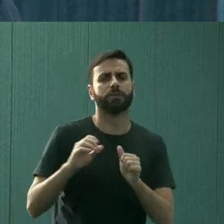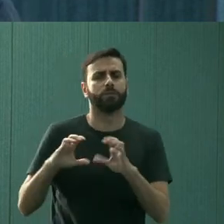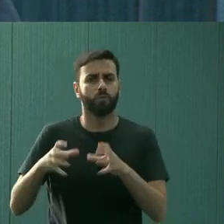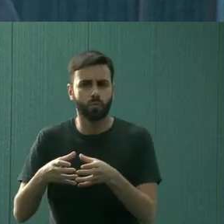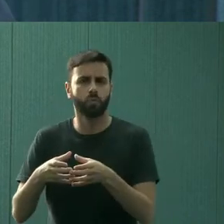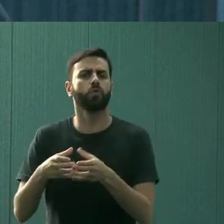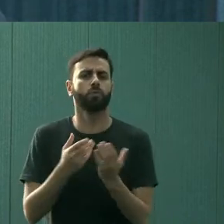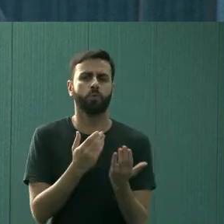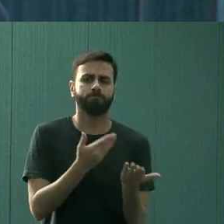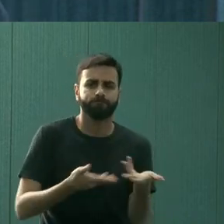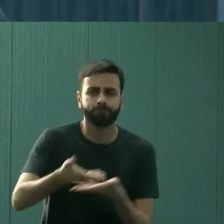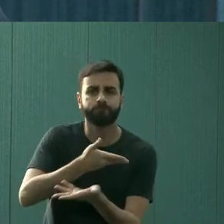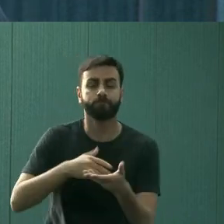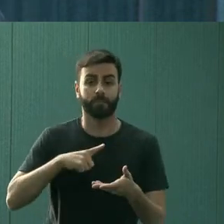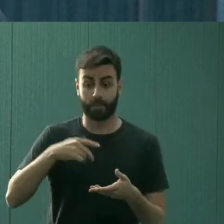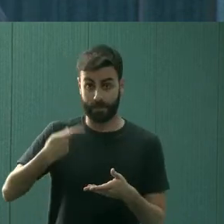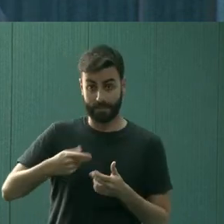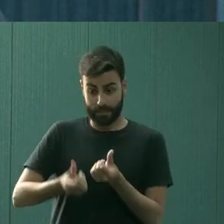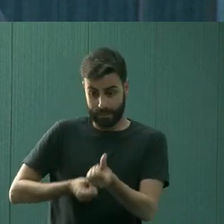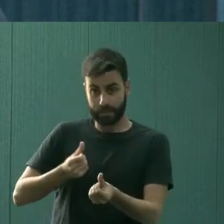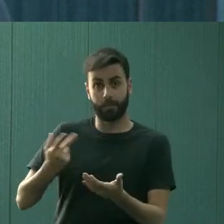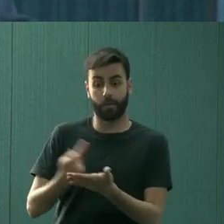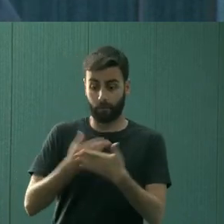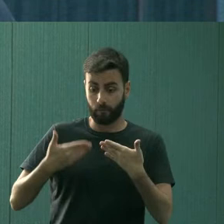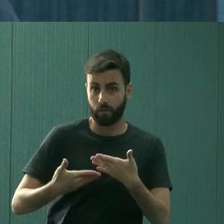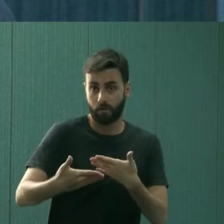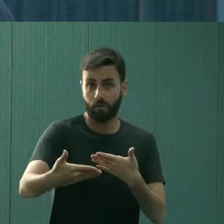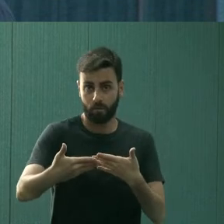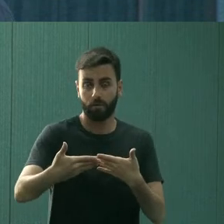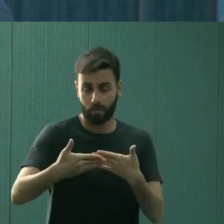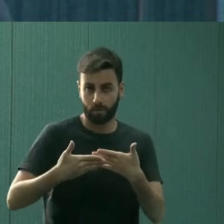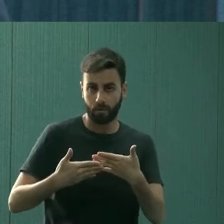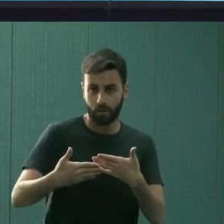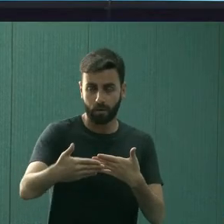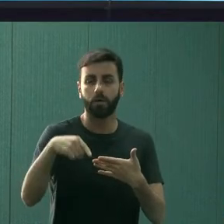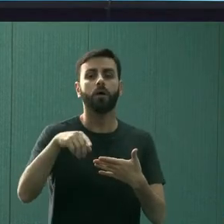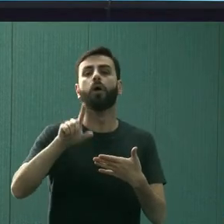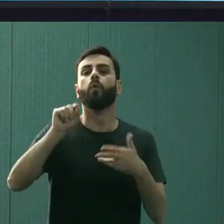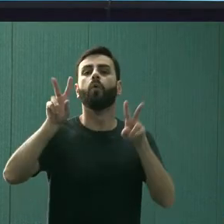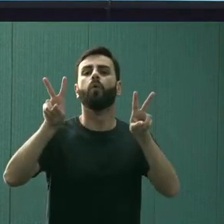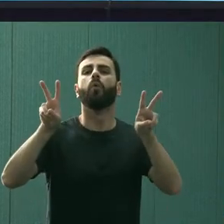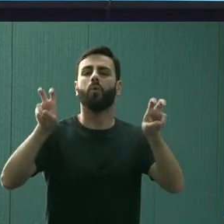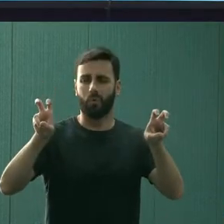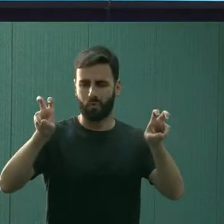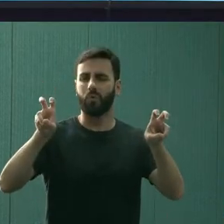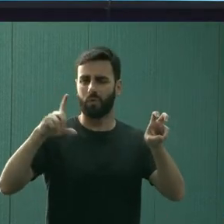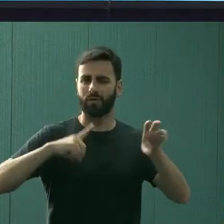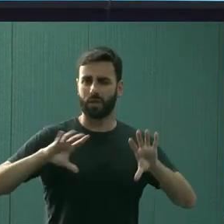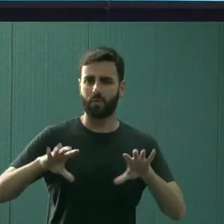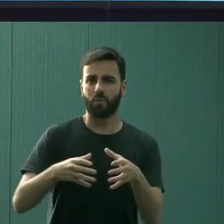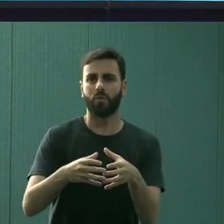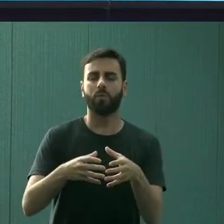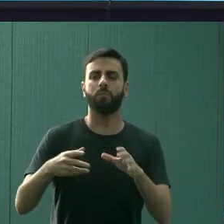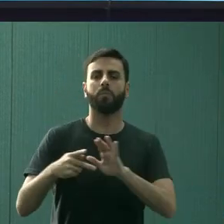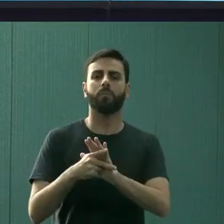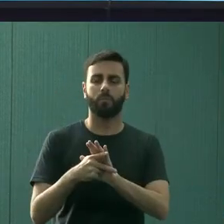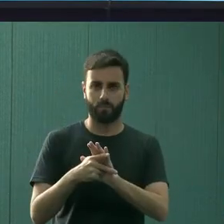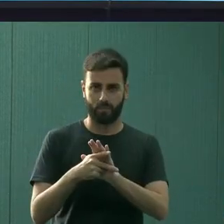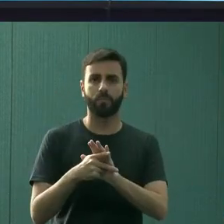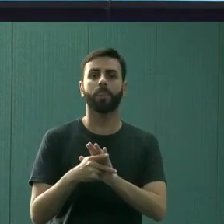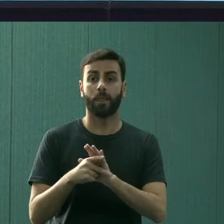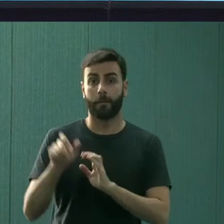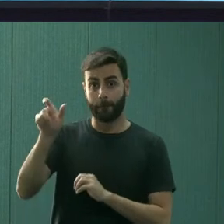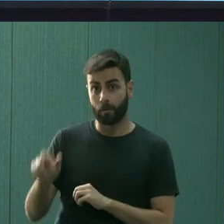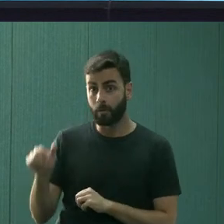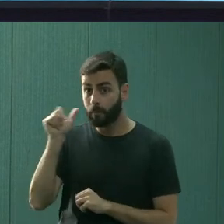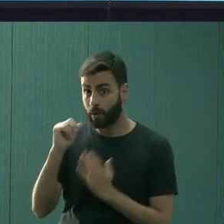terapêuticos. Então, esse semestre, por exemplo, vai acontecer o Desenvolver-se, que é um grupo da psicóloga